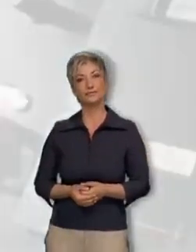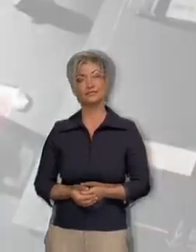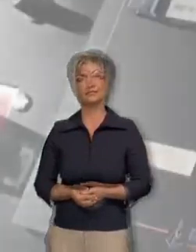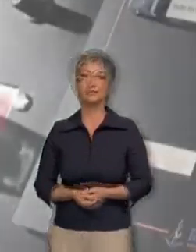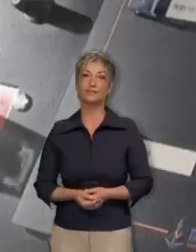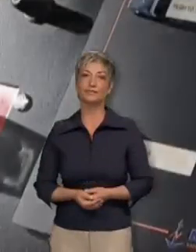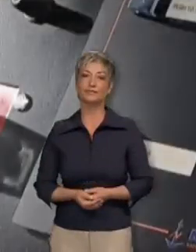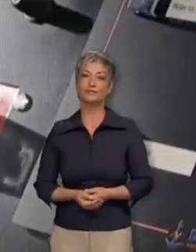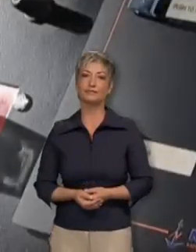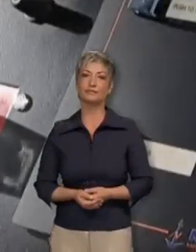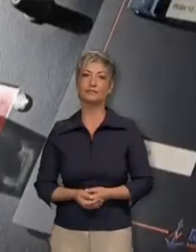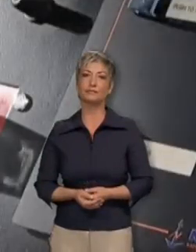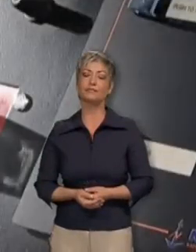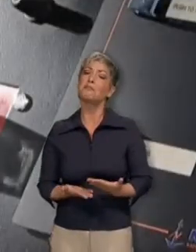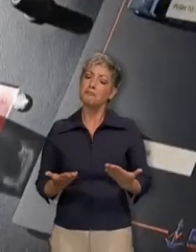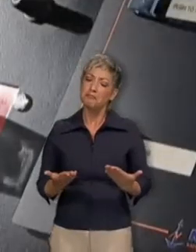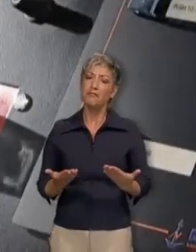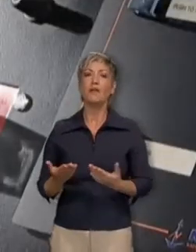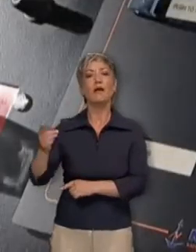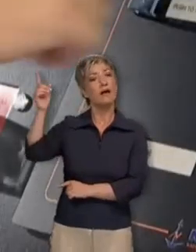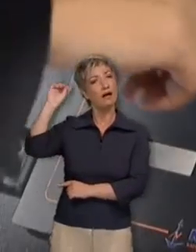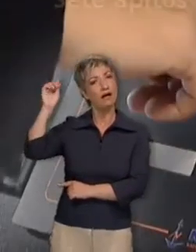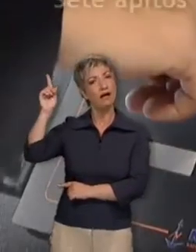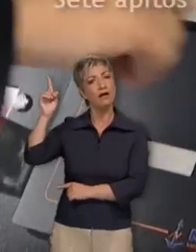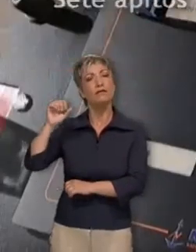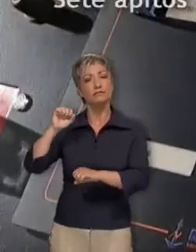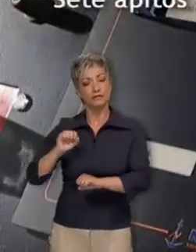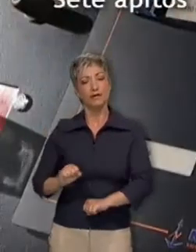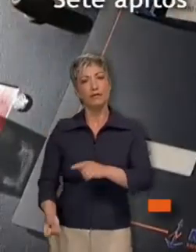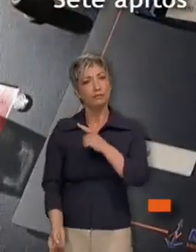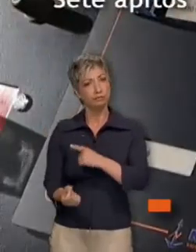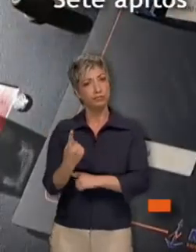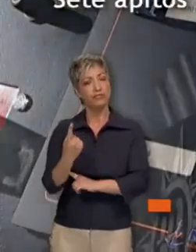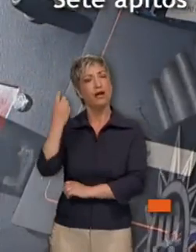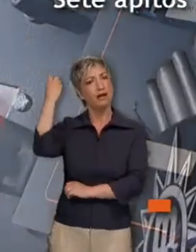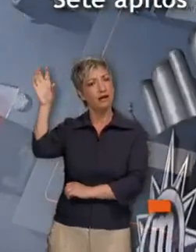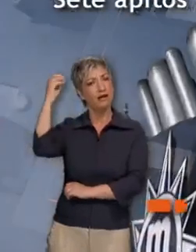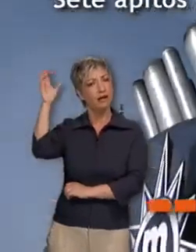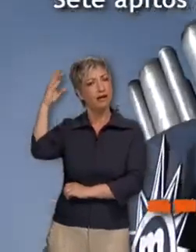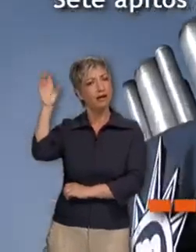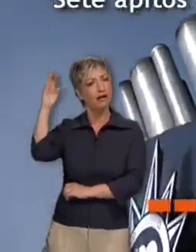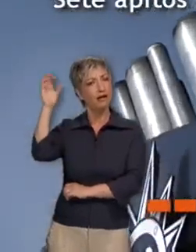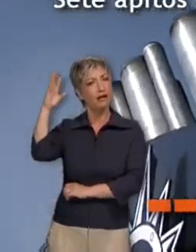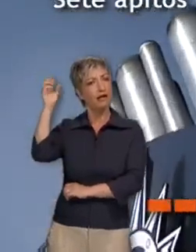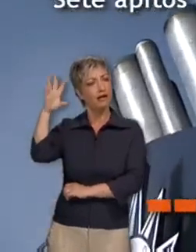O único sinal que requer a sua participação em caso de emergência é o sinal de alarme geral.